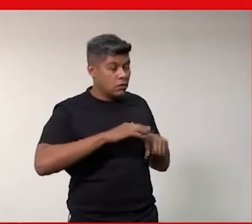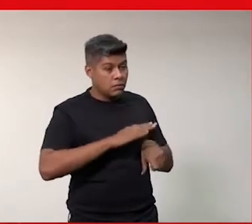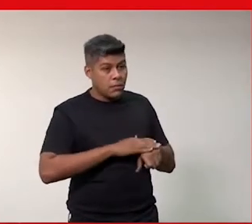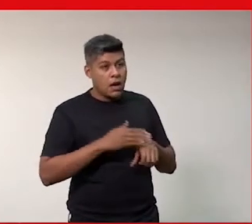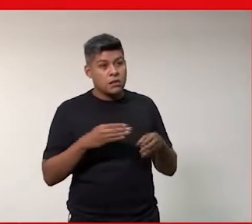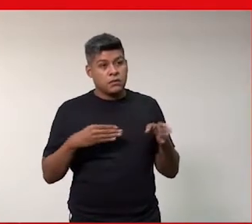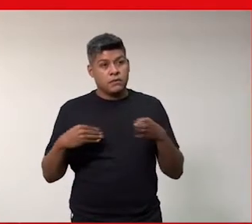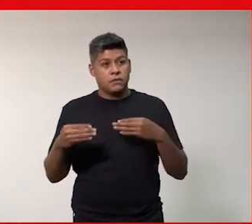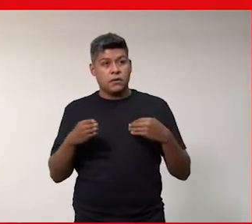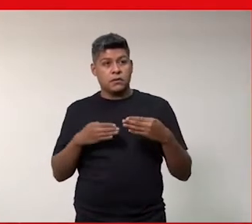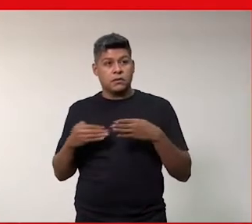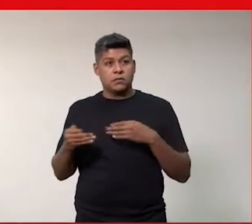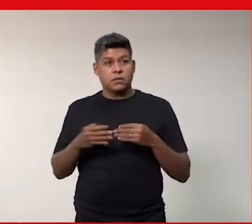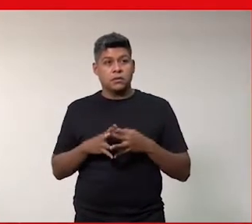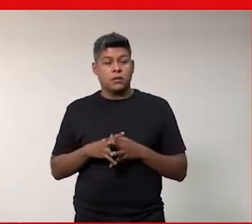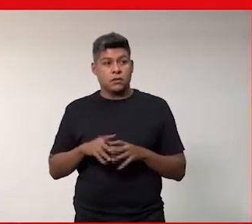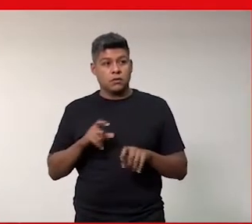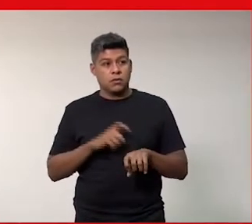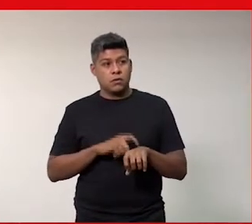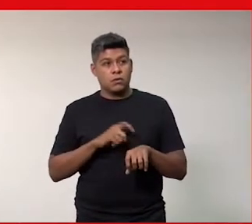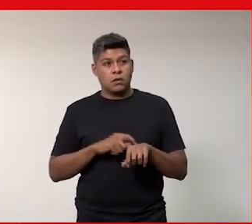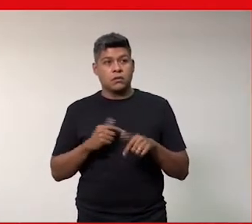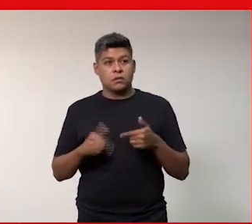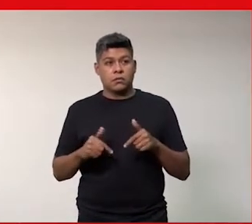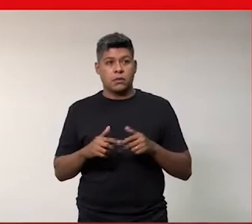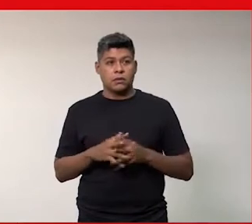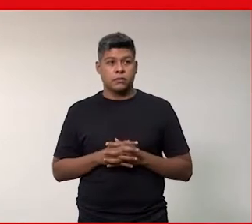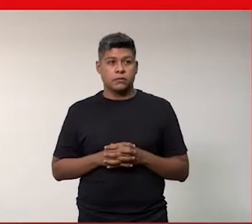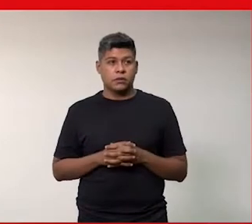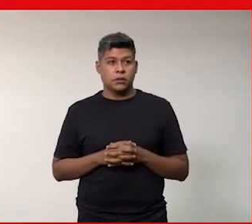flexibilidade no horário de trabalho